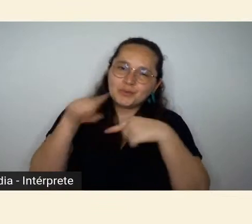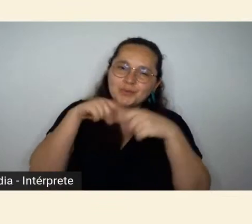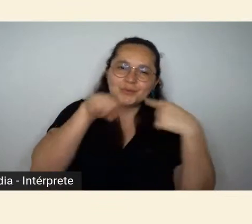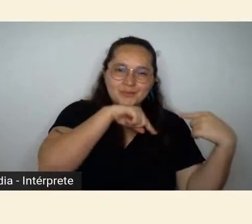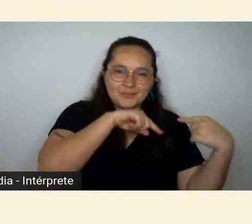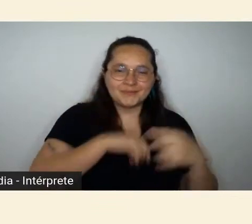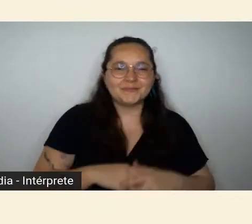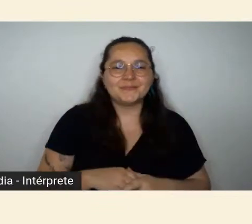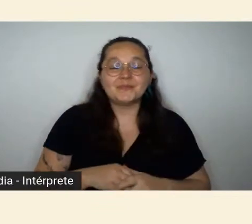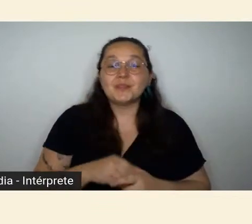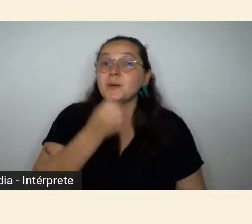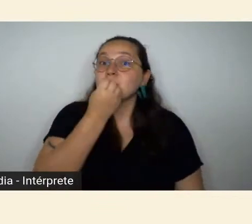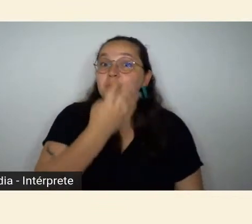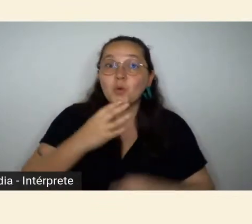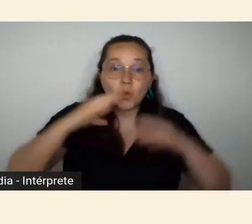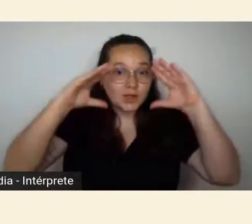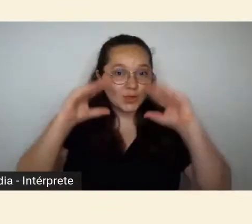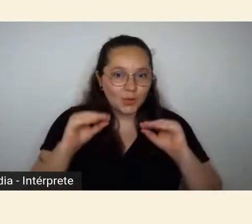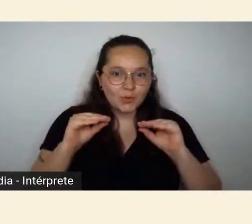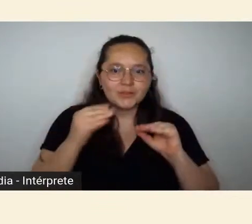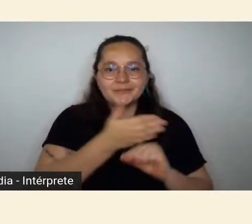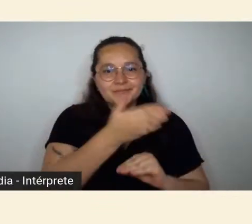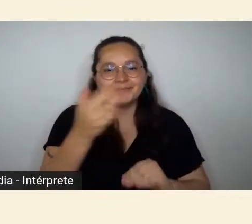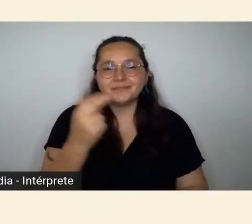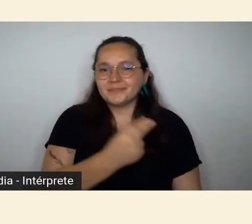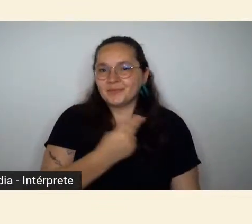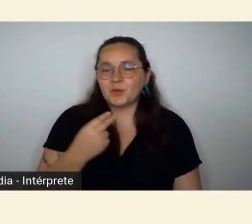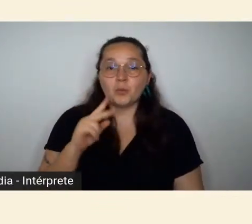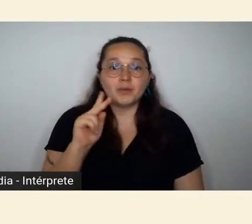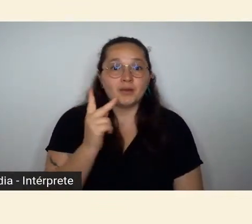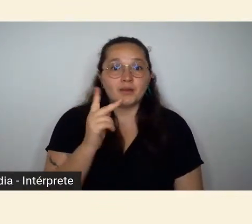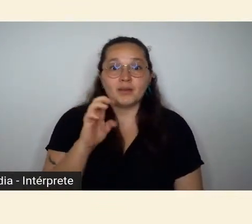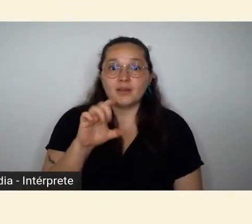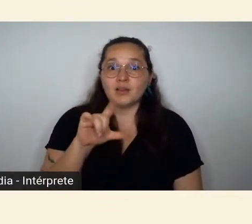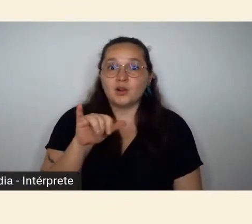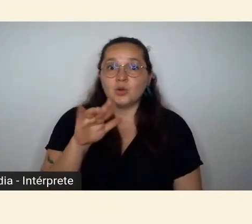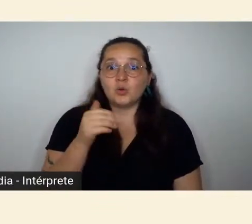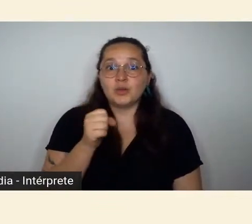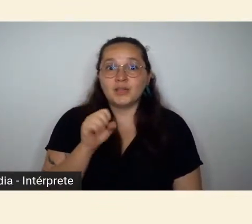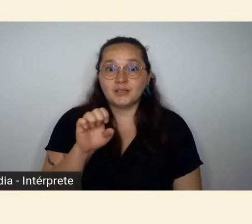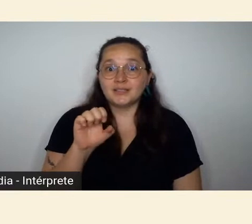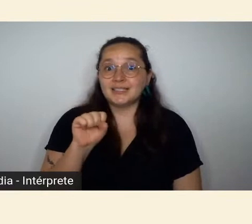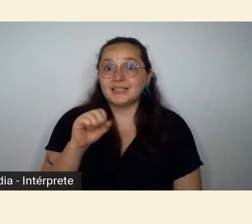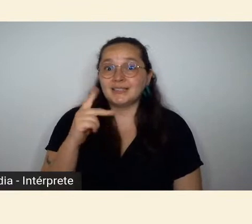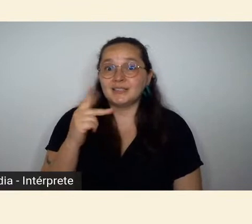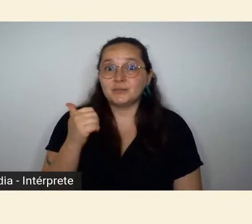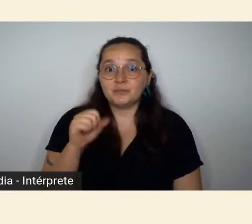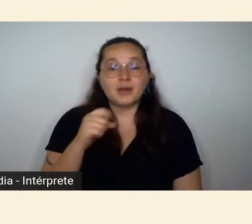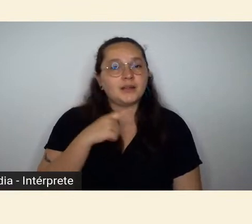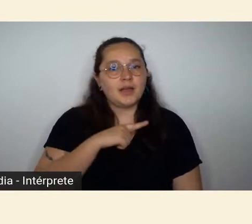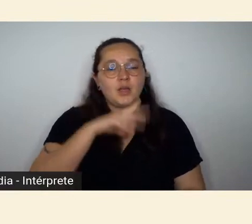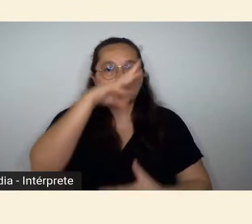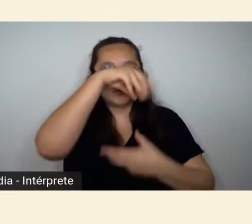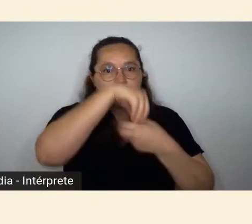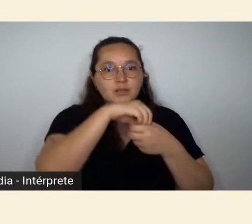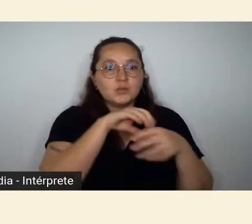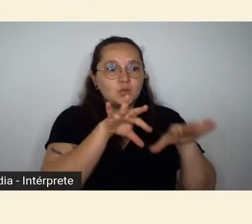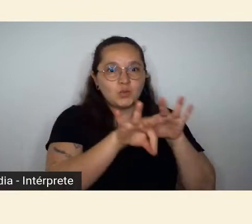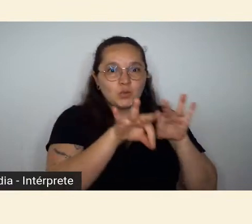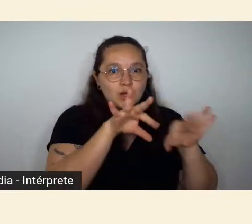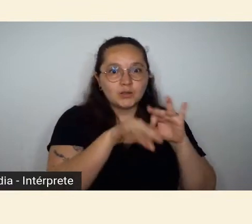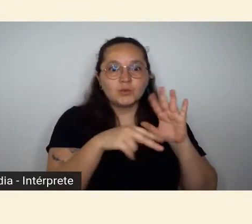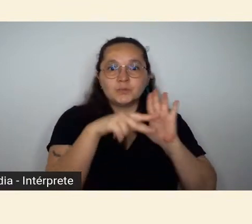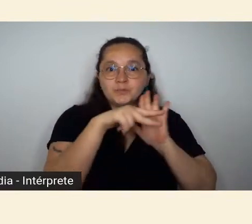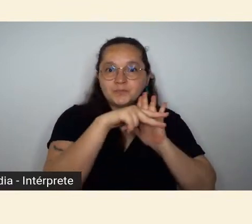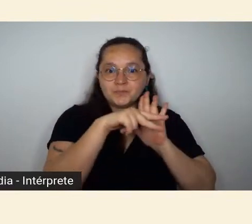Boa noite a todas e todos. Eu me chamo Heloísa Espada, eu faço parte da equipe de curadores do Instituto Moreira Salles e